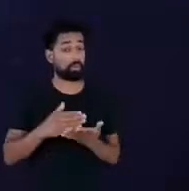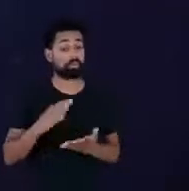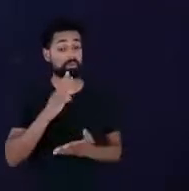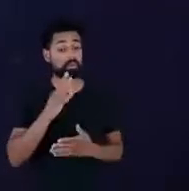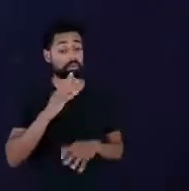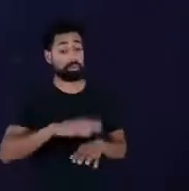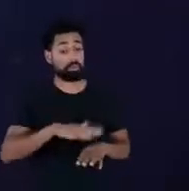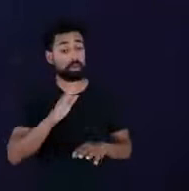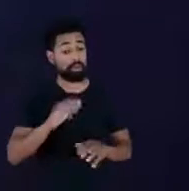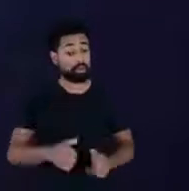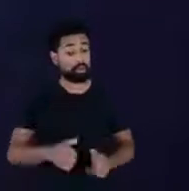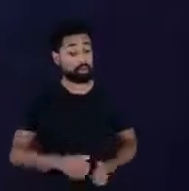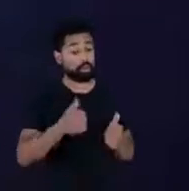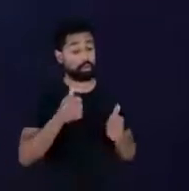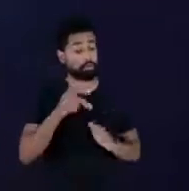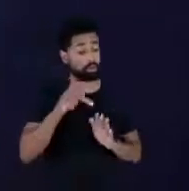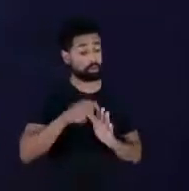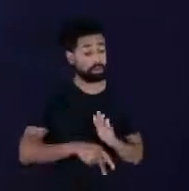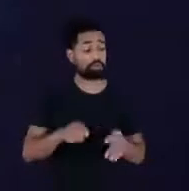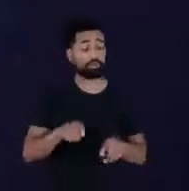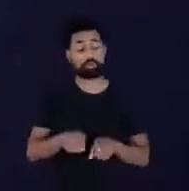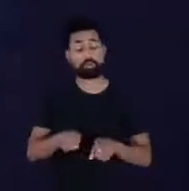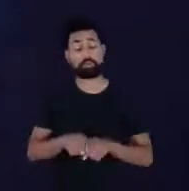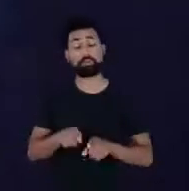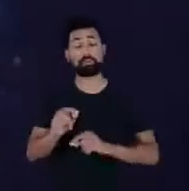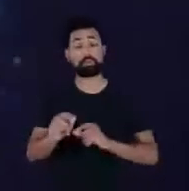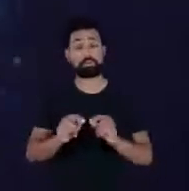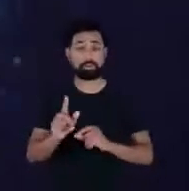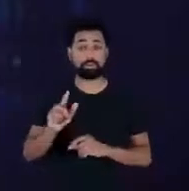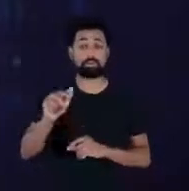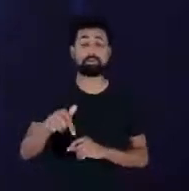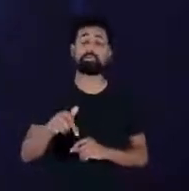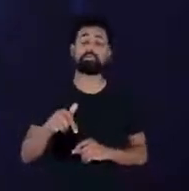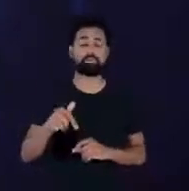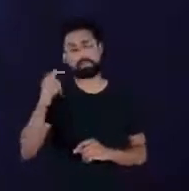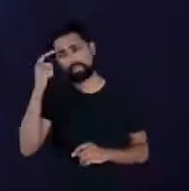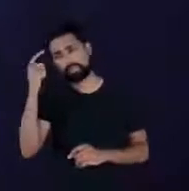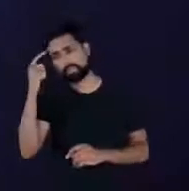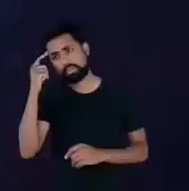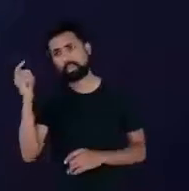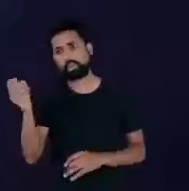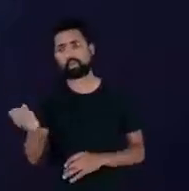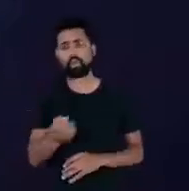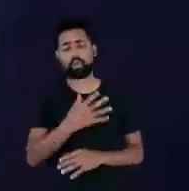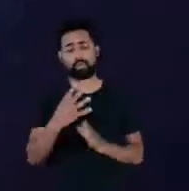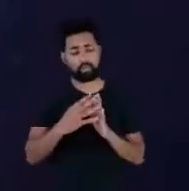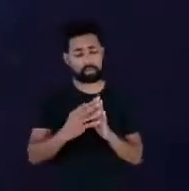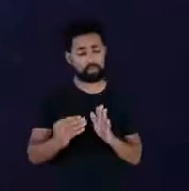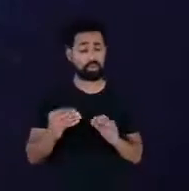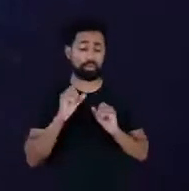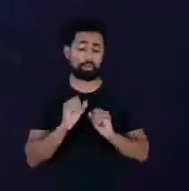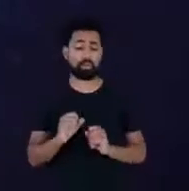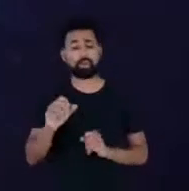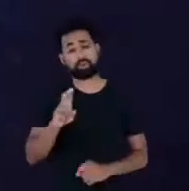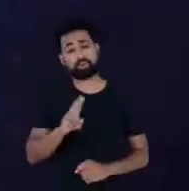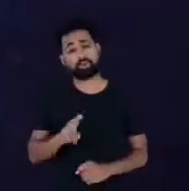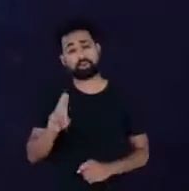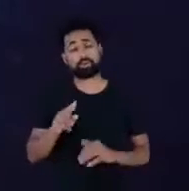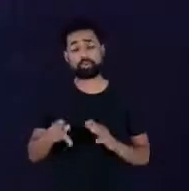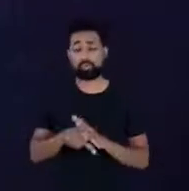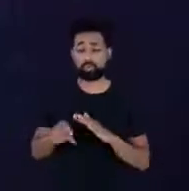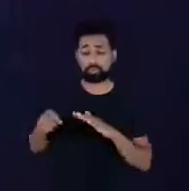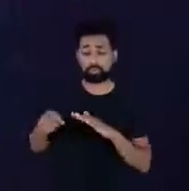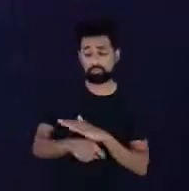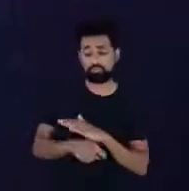projetos de eficiência e passem até eventualmente pensar em novos modelos que eles podem usar para financiar dado que eles